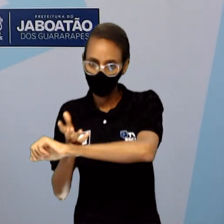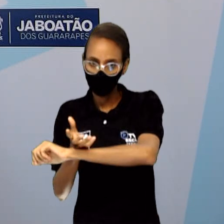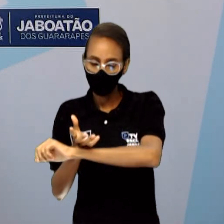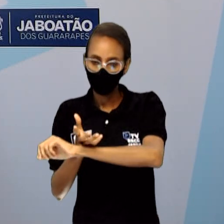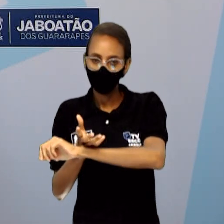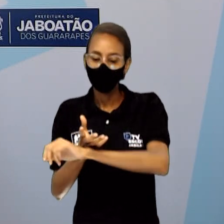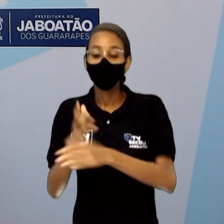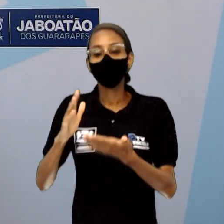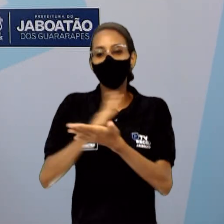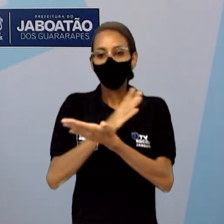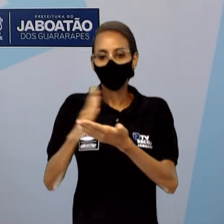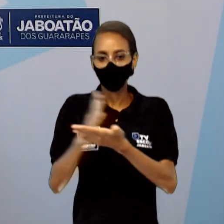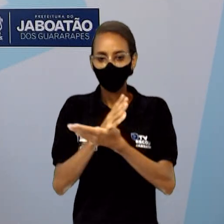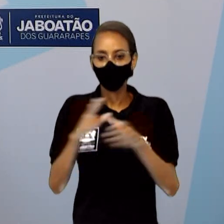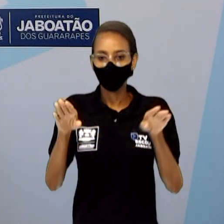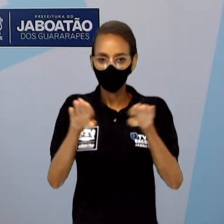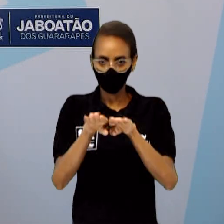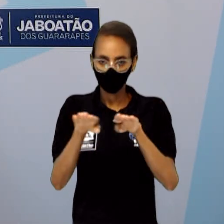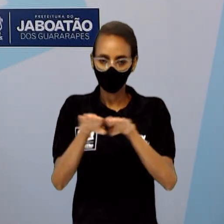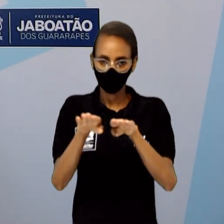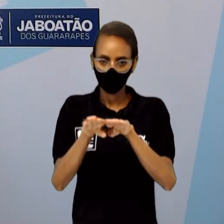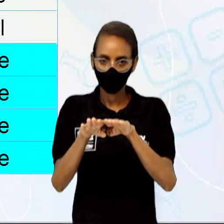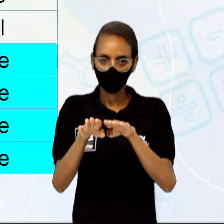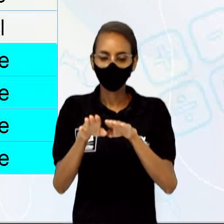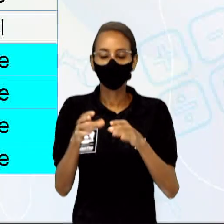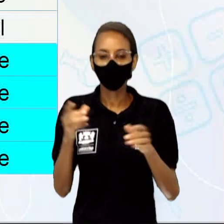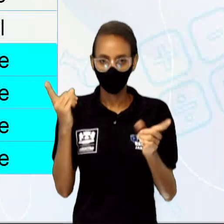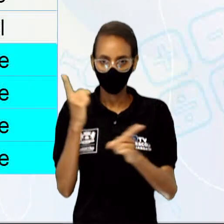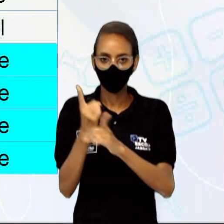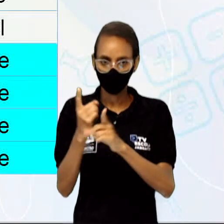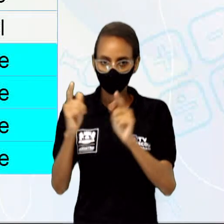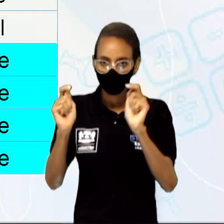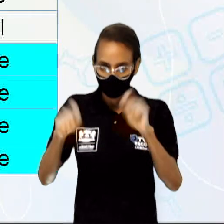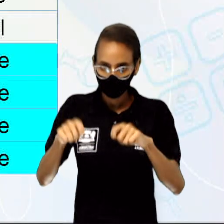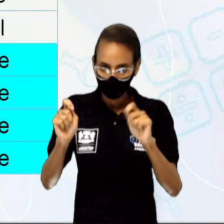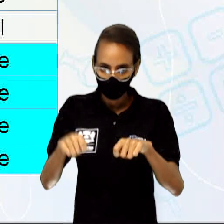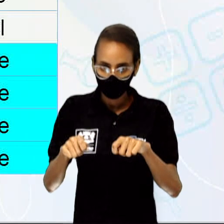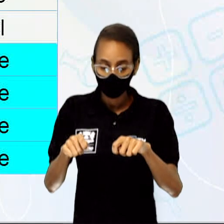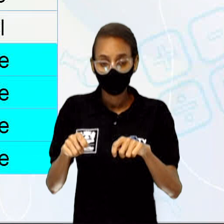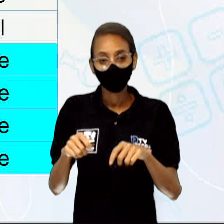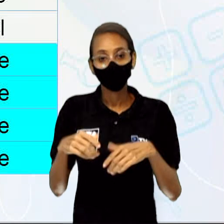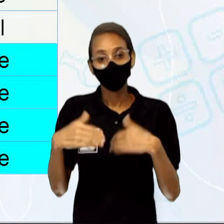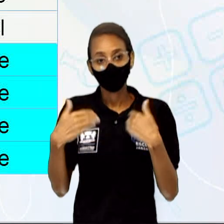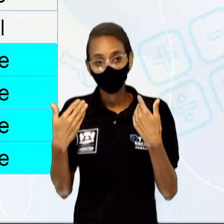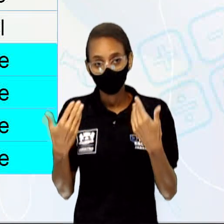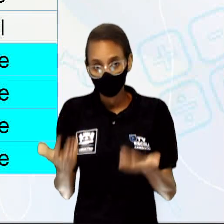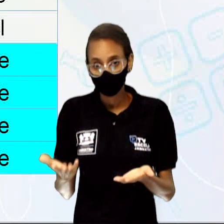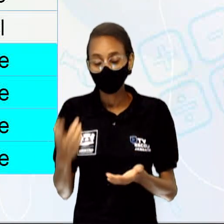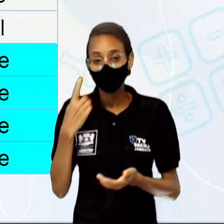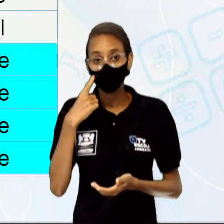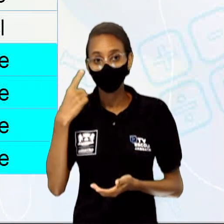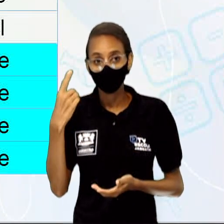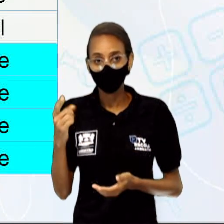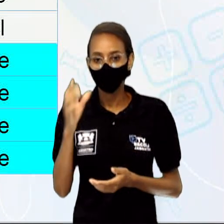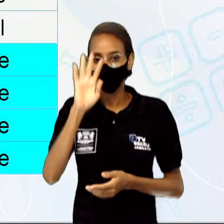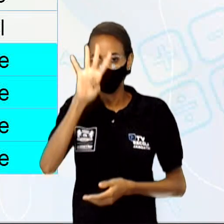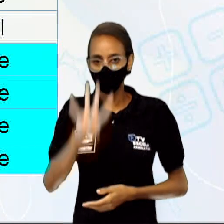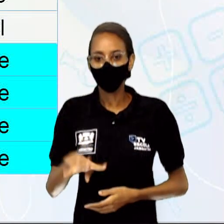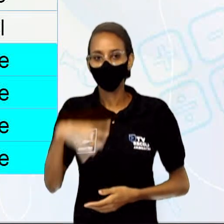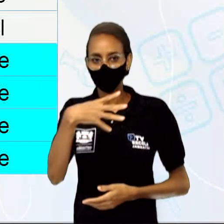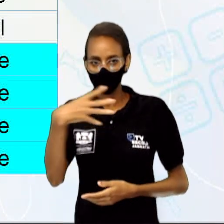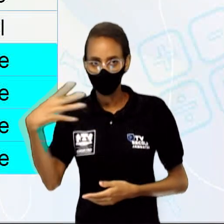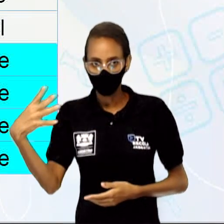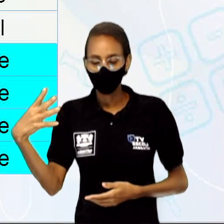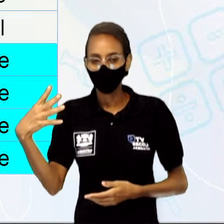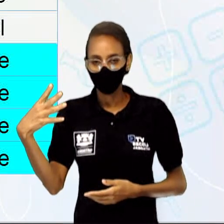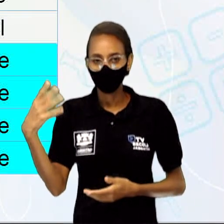possuem centríolos, como os musgos e as samambás, algumas. E a gente tem também aquelas organelas que estão somente em células vegetais